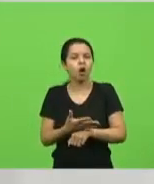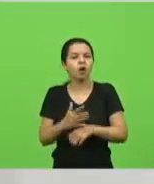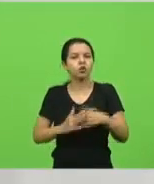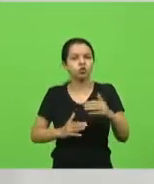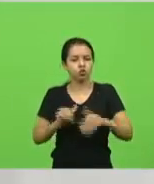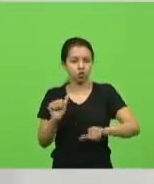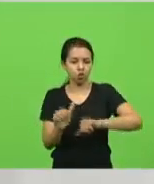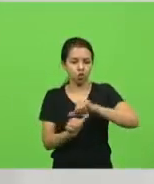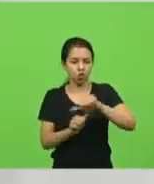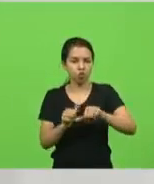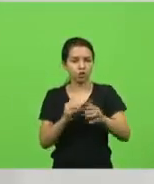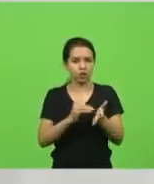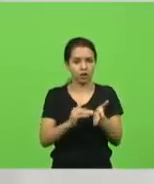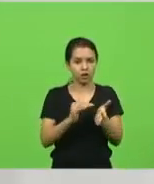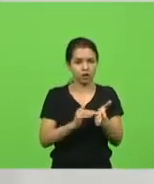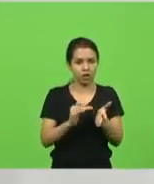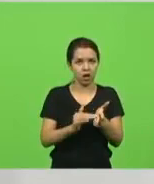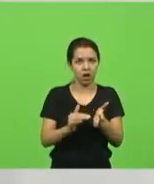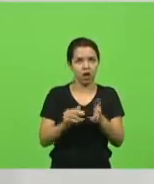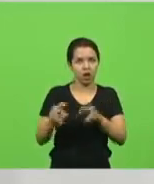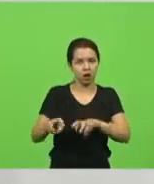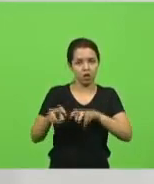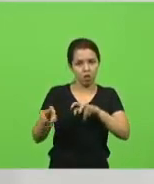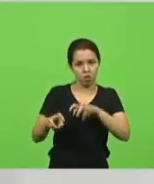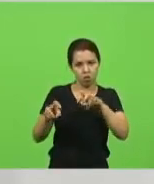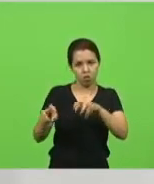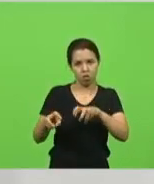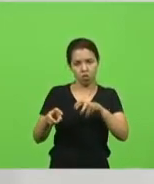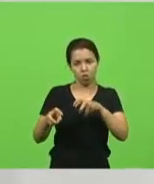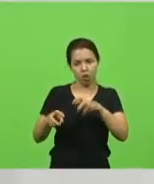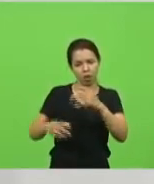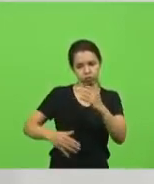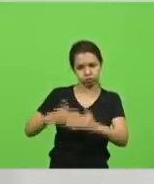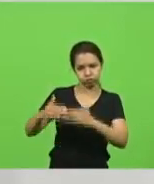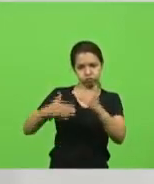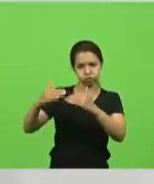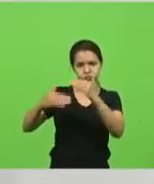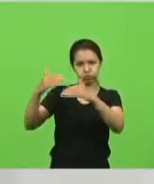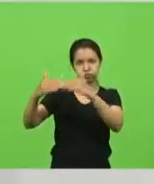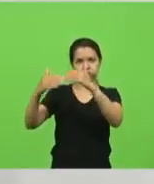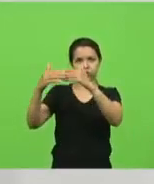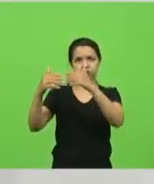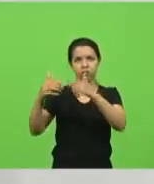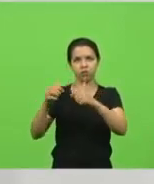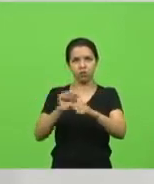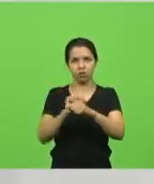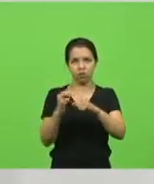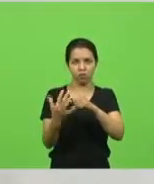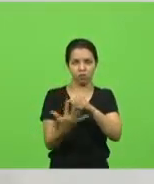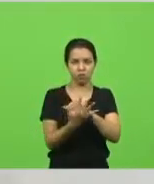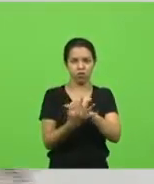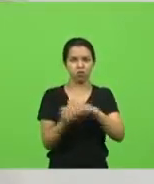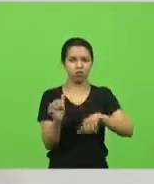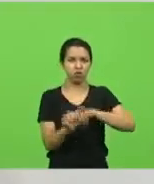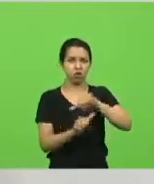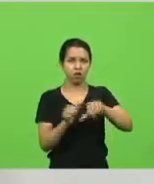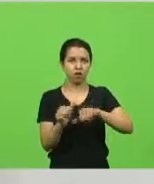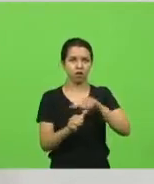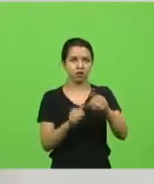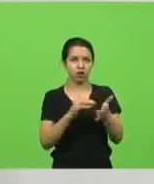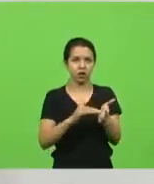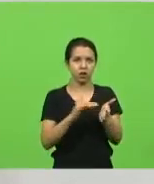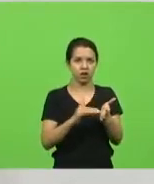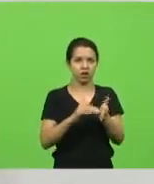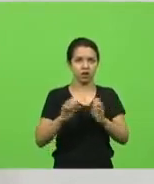secretário da Agricultura. Isso deu uma guinada no combate ao Covid-19. Trocou o secretário da Educação. Mais um plano extraordinário.